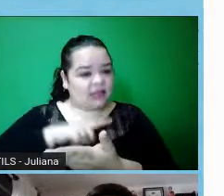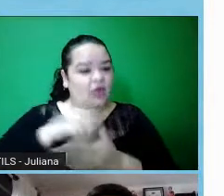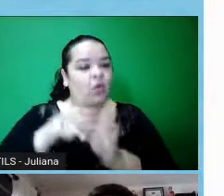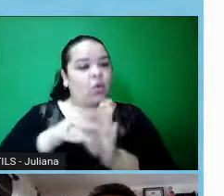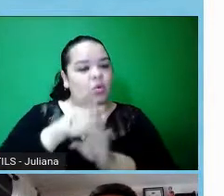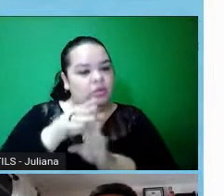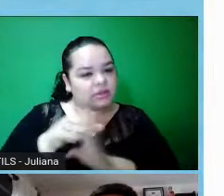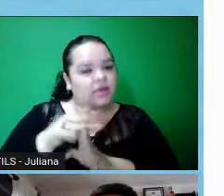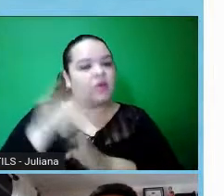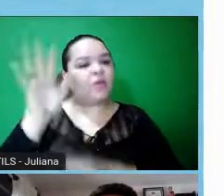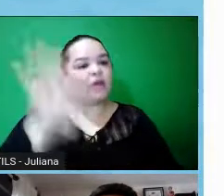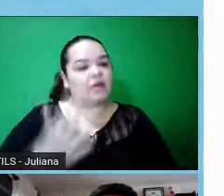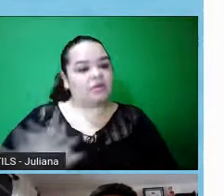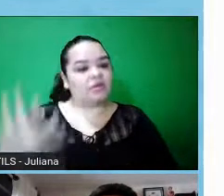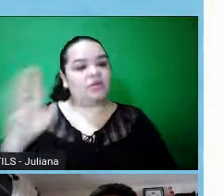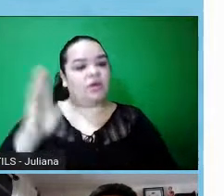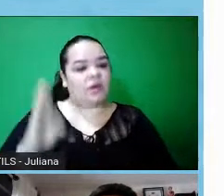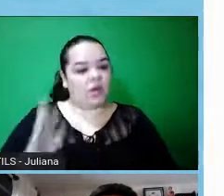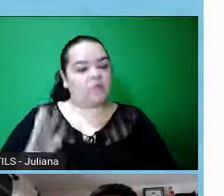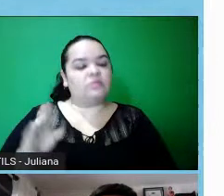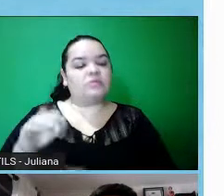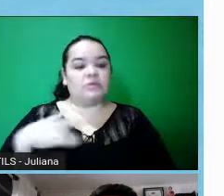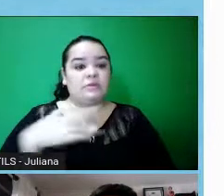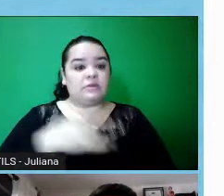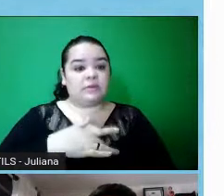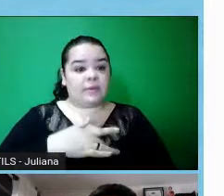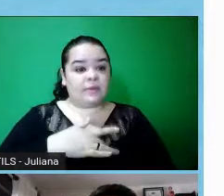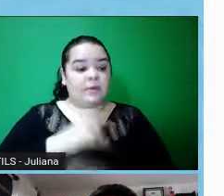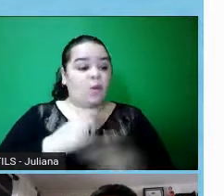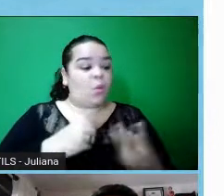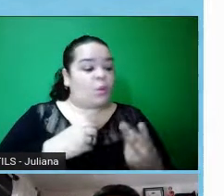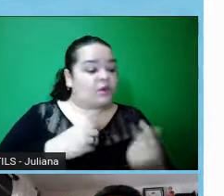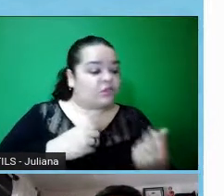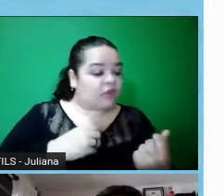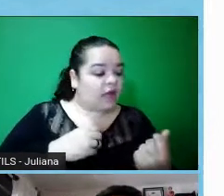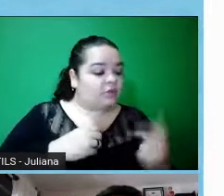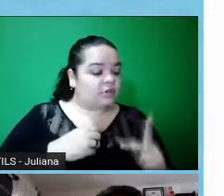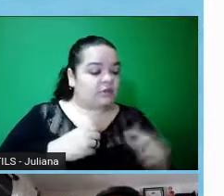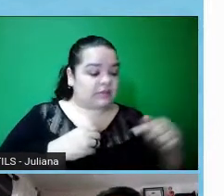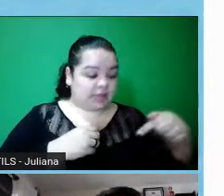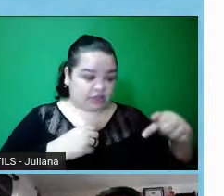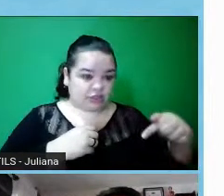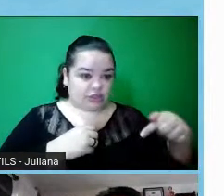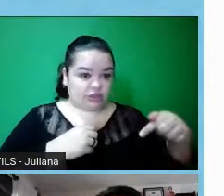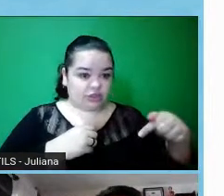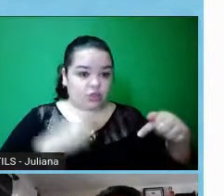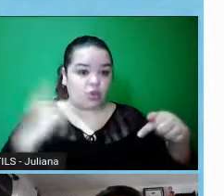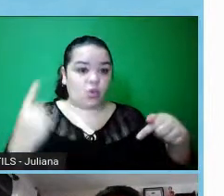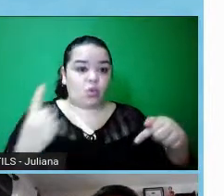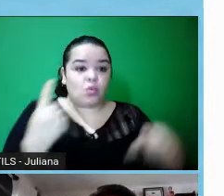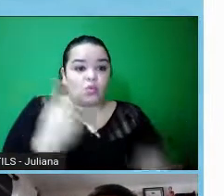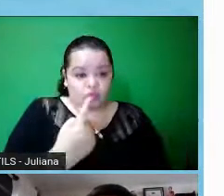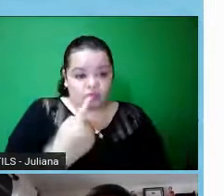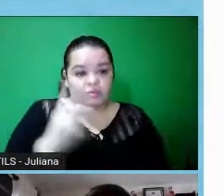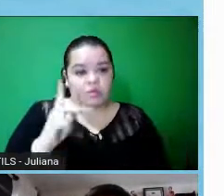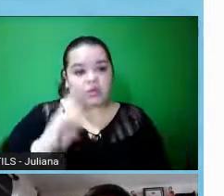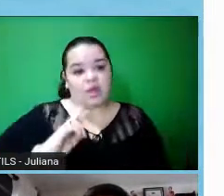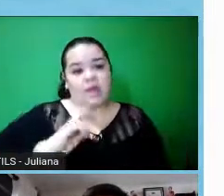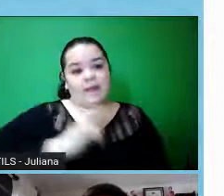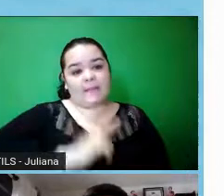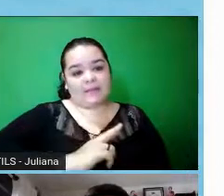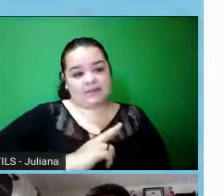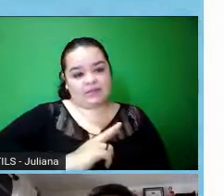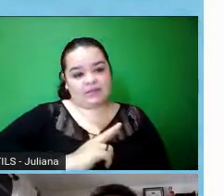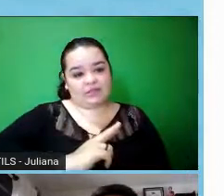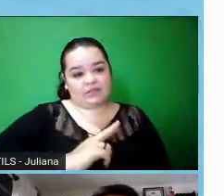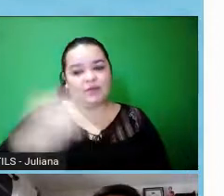respeitando-se proporcionalidade pelo número de membros, tá, então a cada sete membros tem que ter um representante dos usuários.